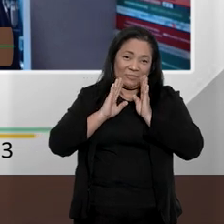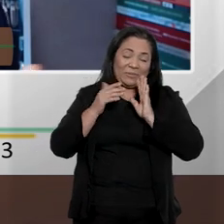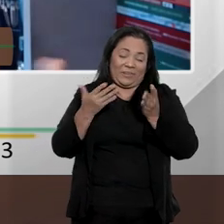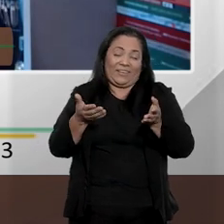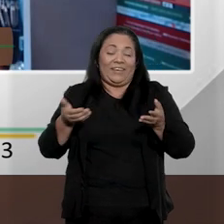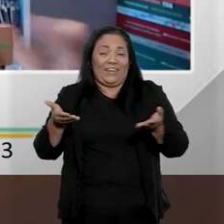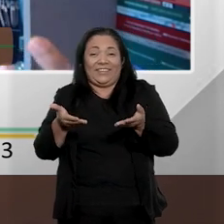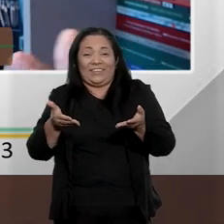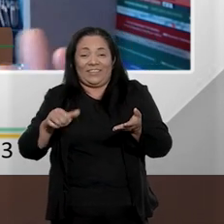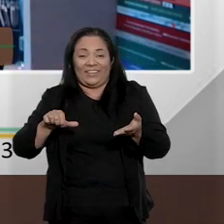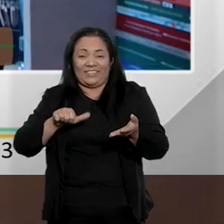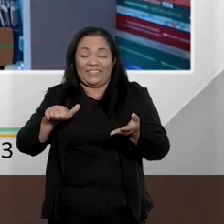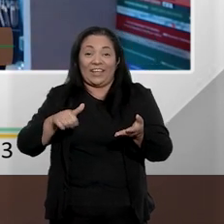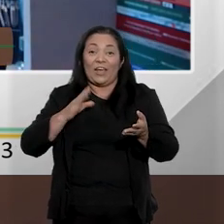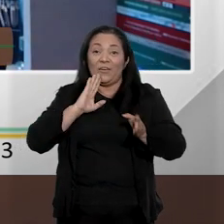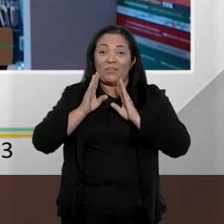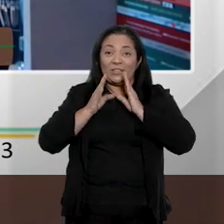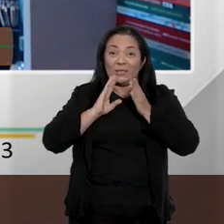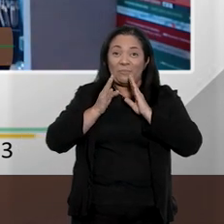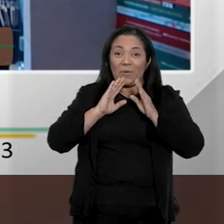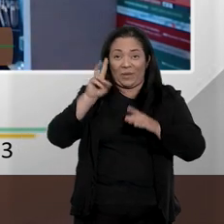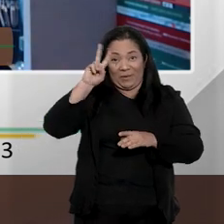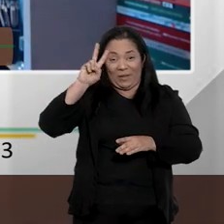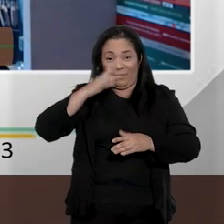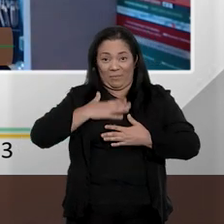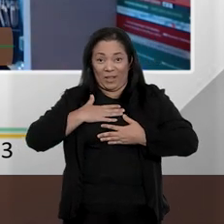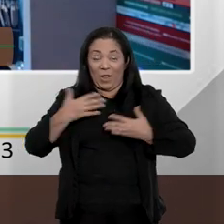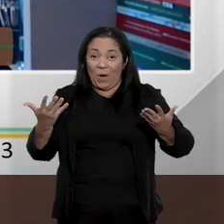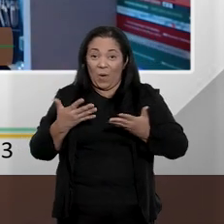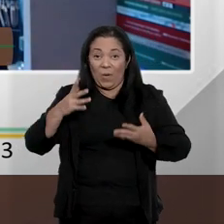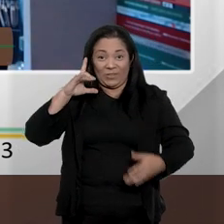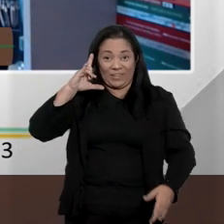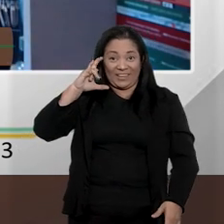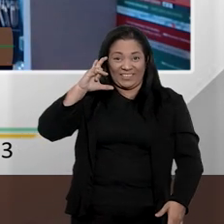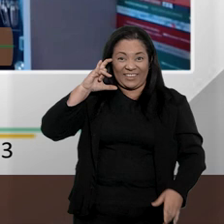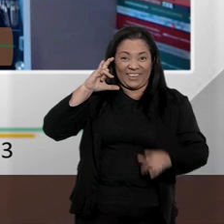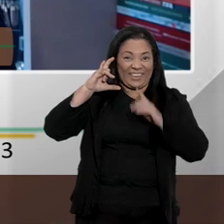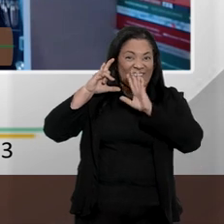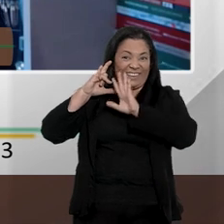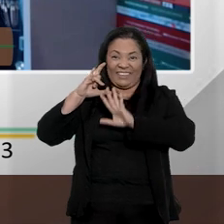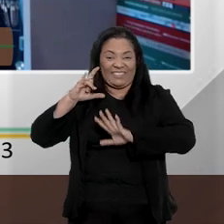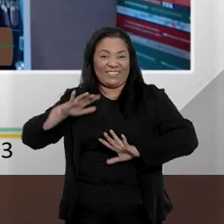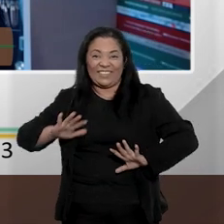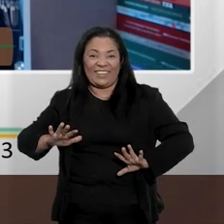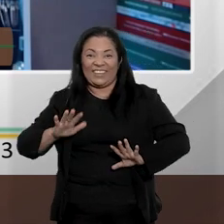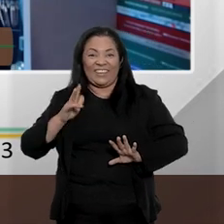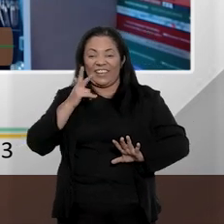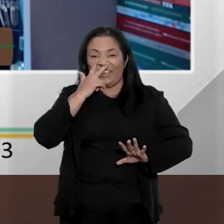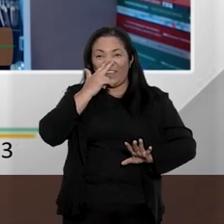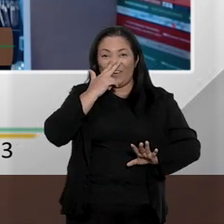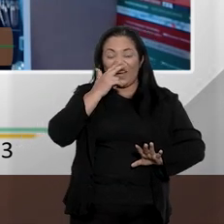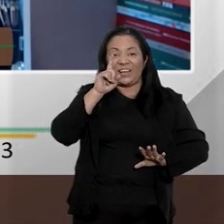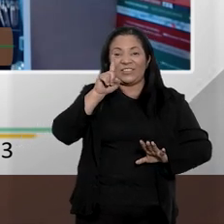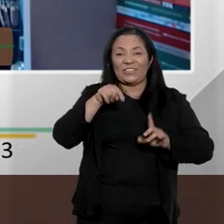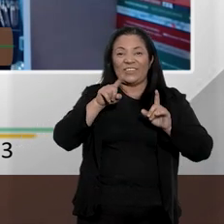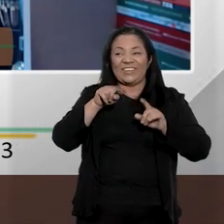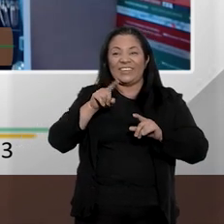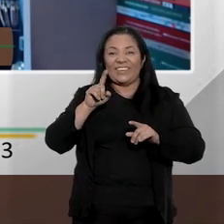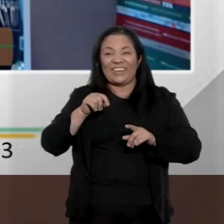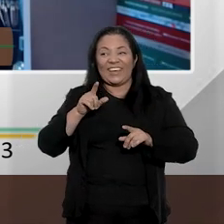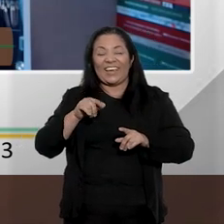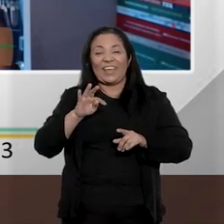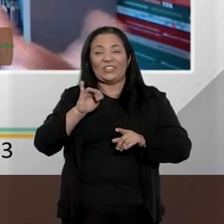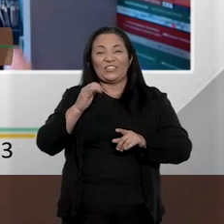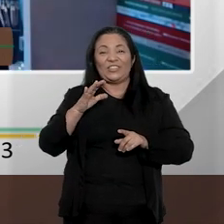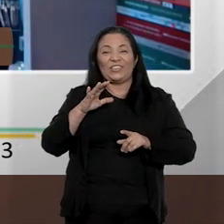Então, assim, o Facebook é de minha época, mas hoje é Instagram e nem Instagram tanto mais, já estão aí migrando para outras redes sociais.